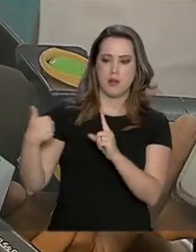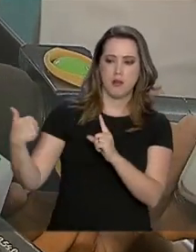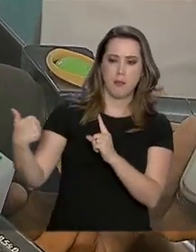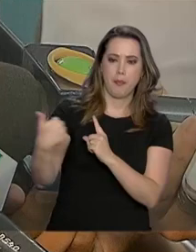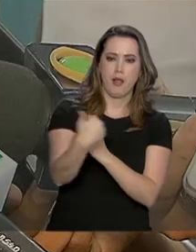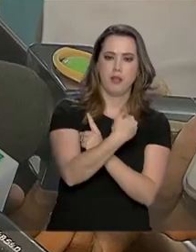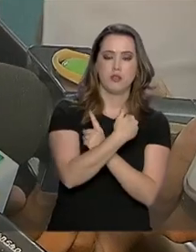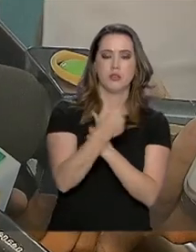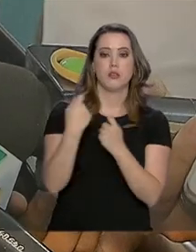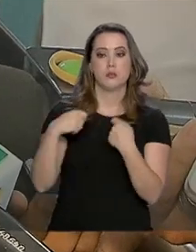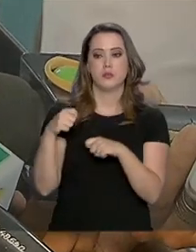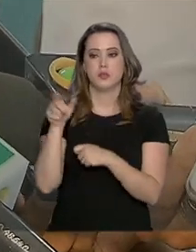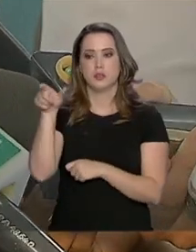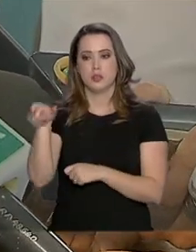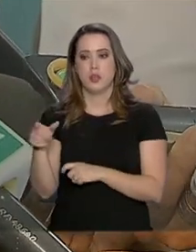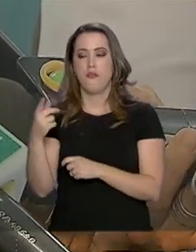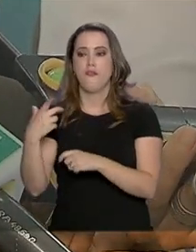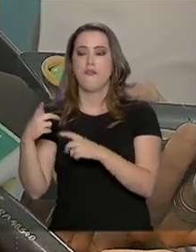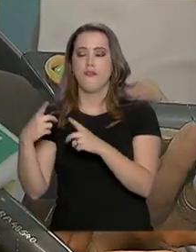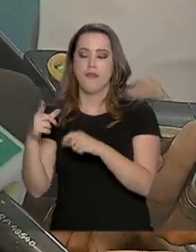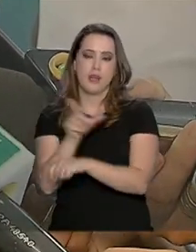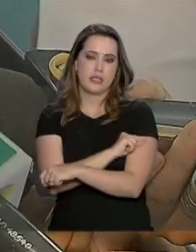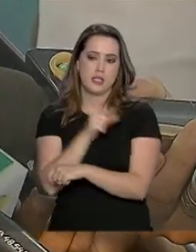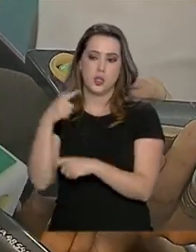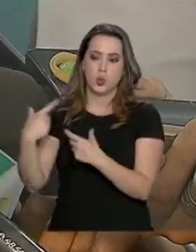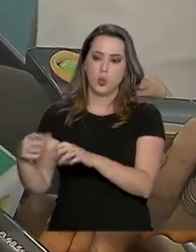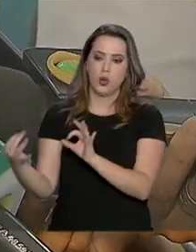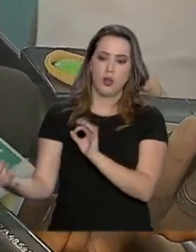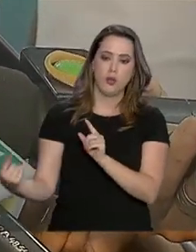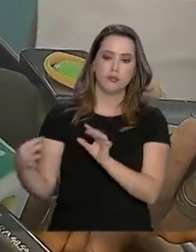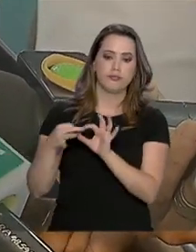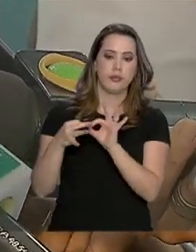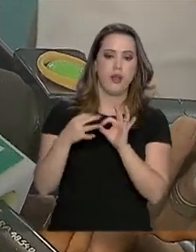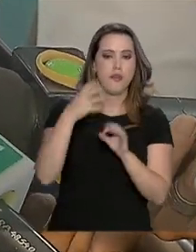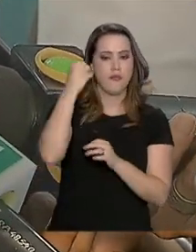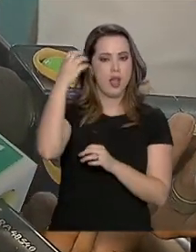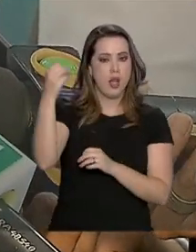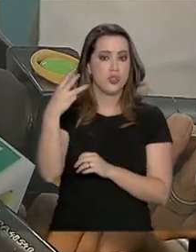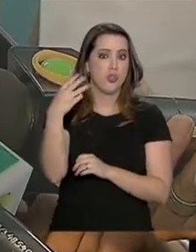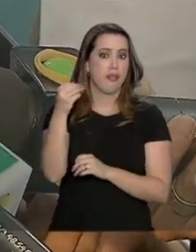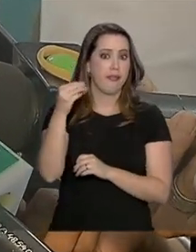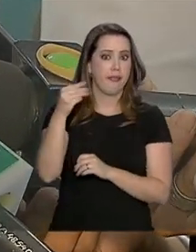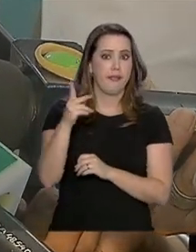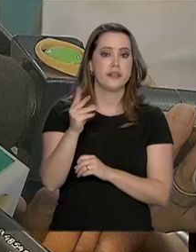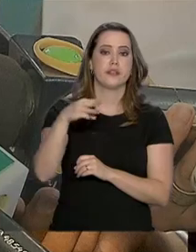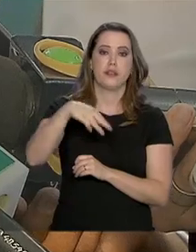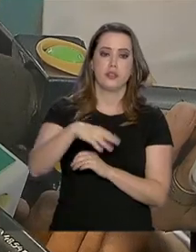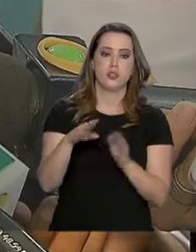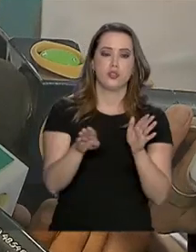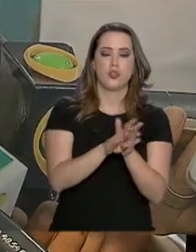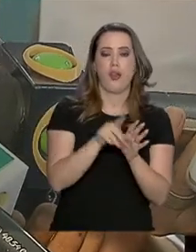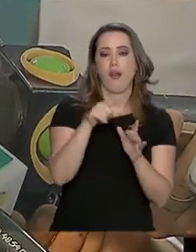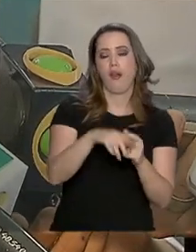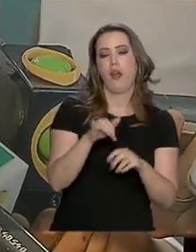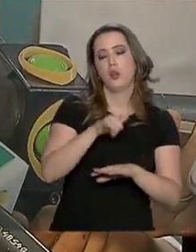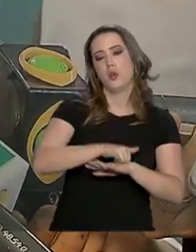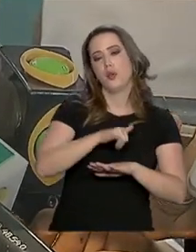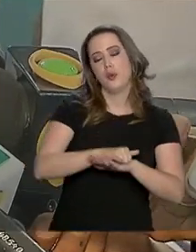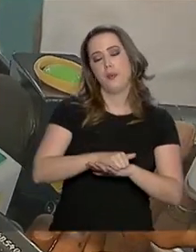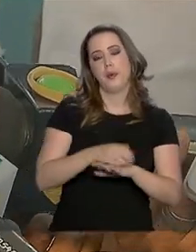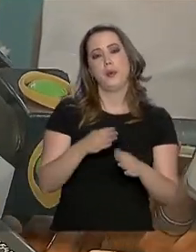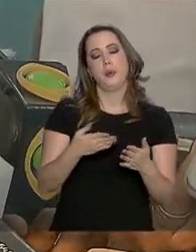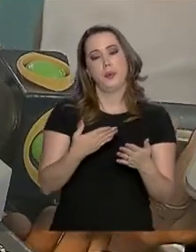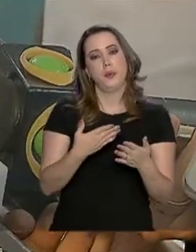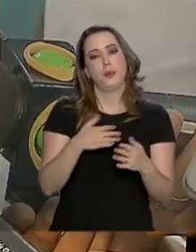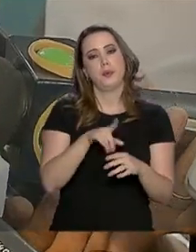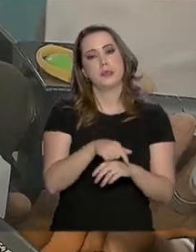aeroporto, você tem que ser vacinado no teu município, andar 300, 400 quilômetros, chegar no aeroporto, pegar uma filhinha, que são 2